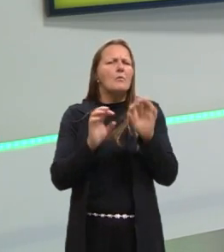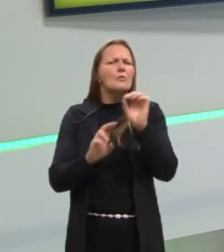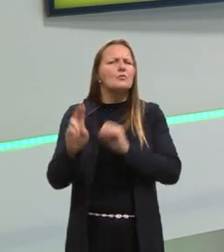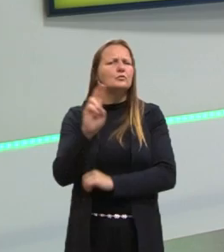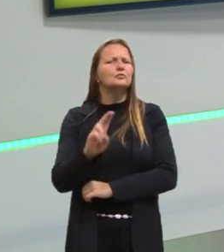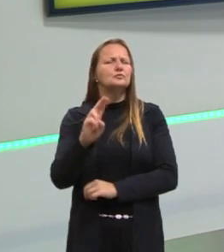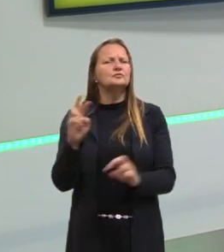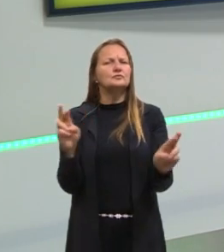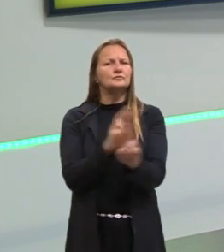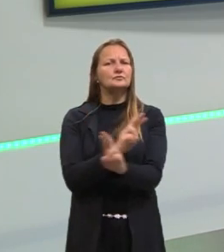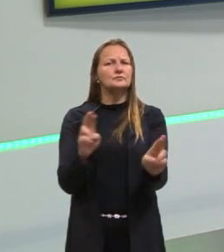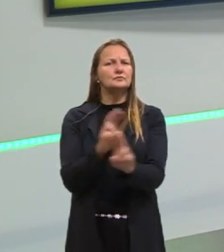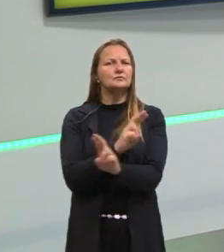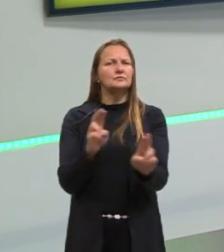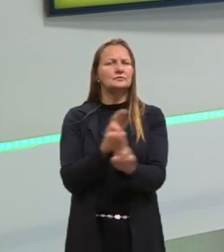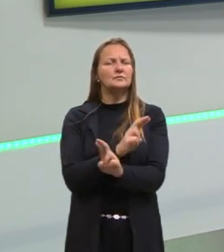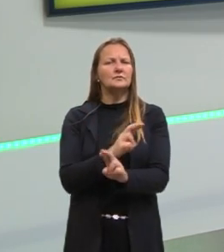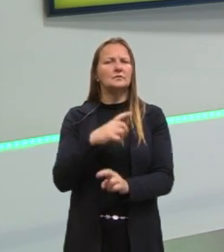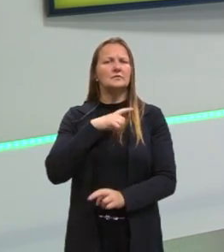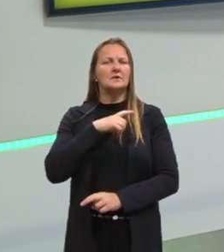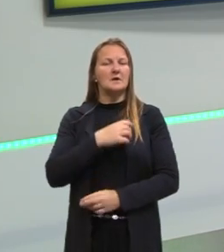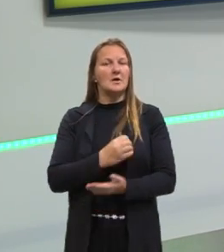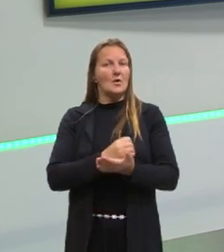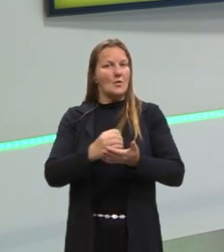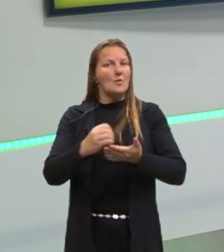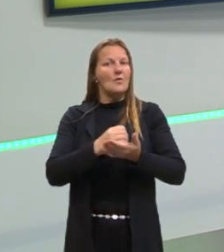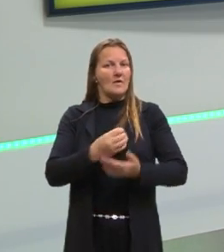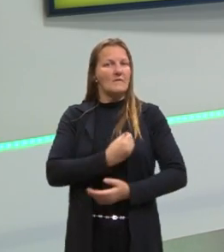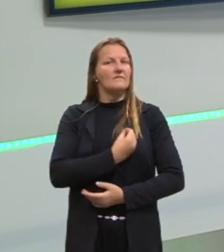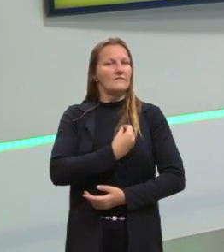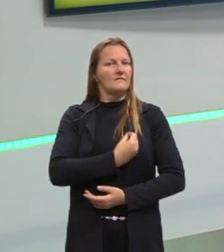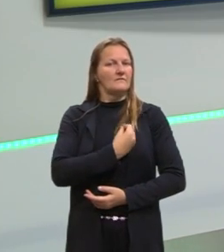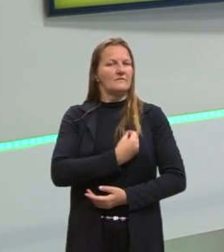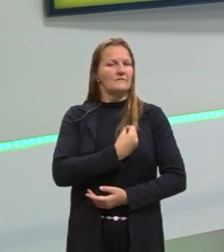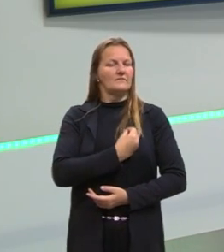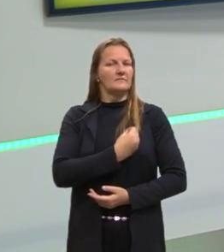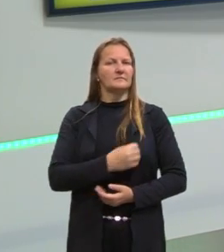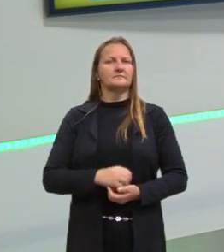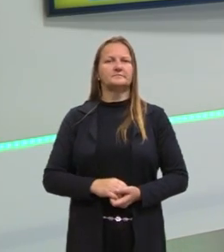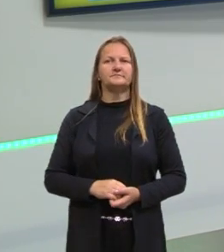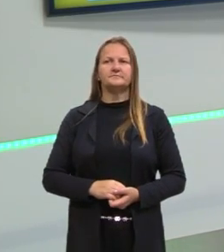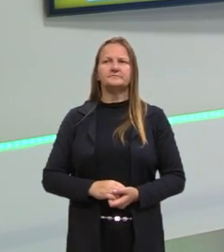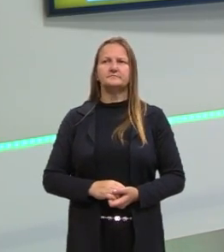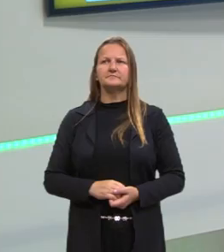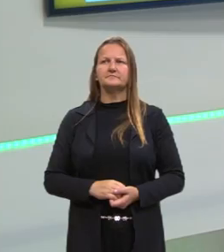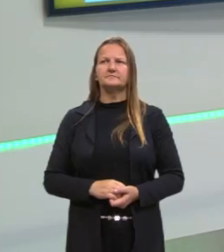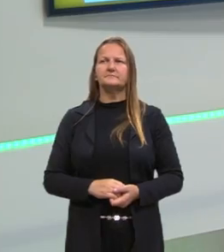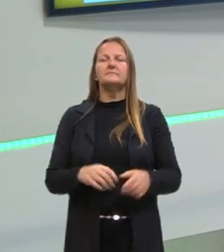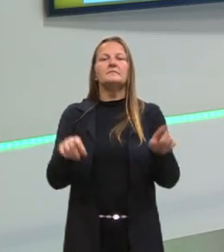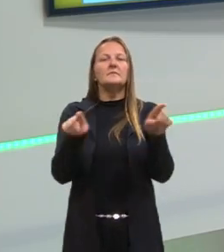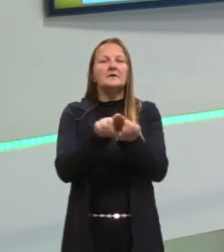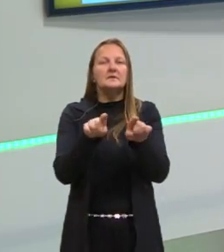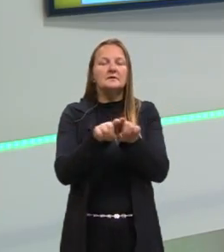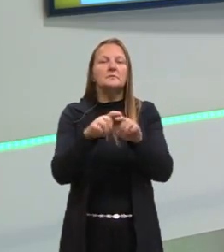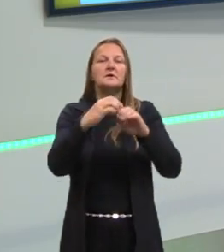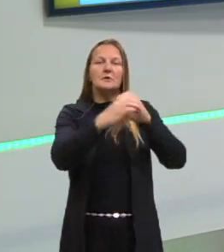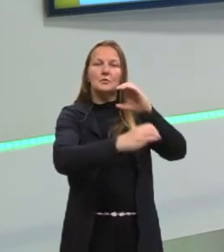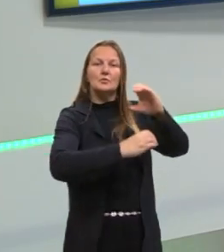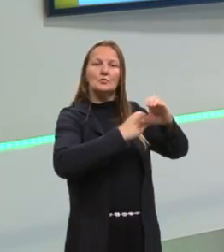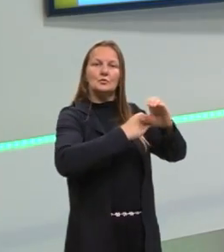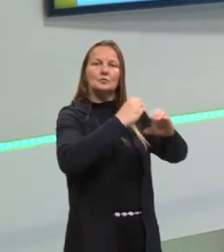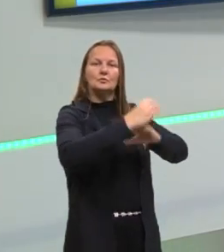pela ação de organismos vivos, né, de micro-organismos vivos. Também, seu ciclo é